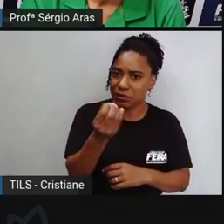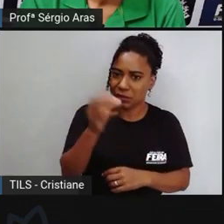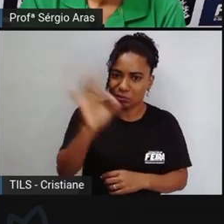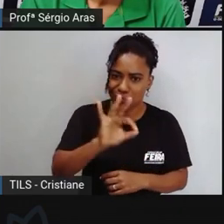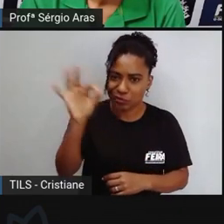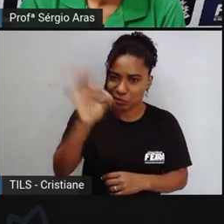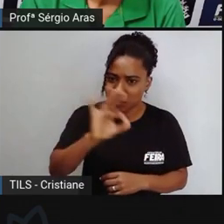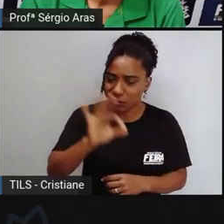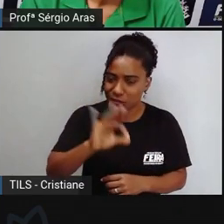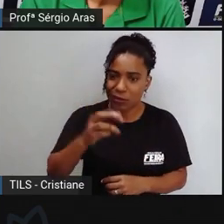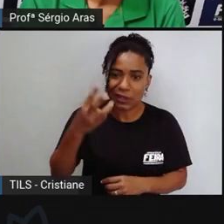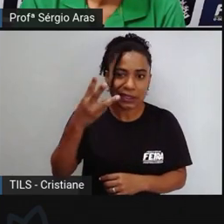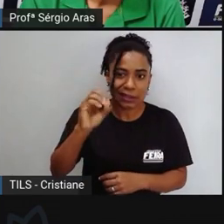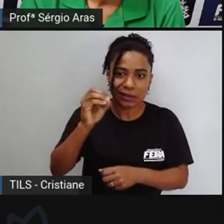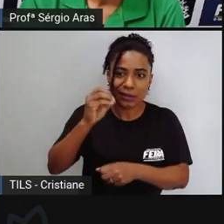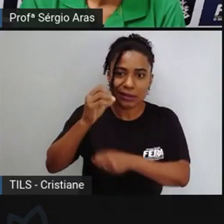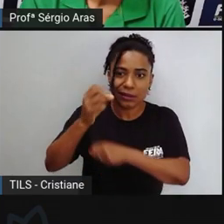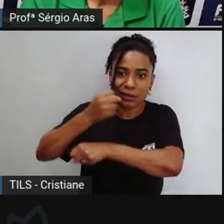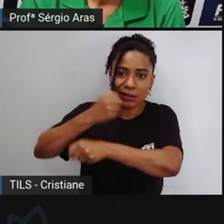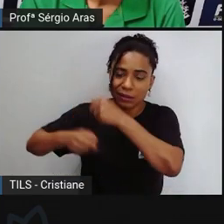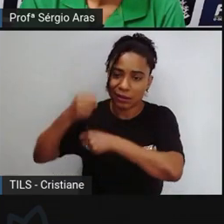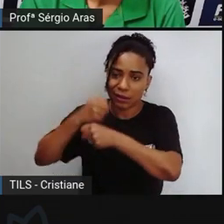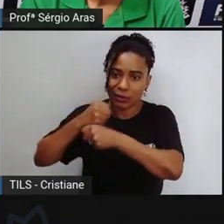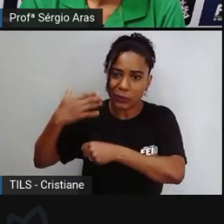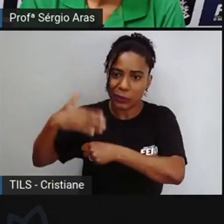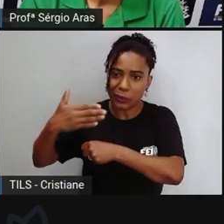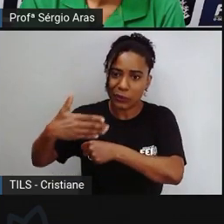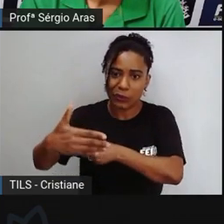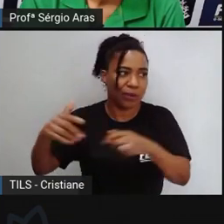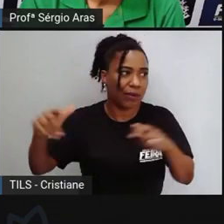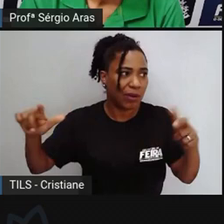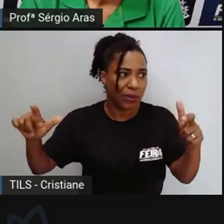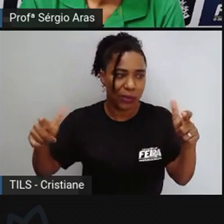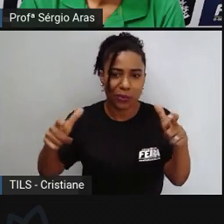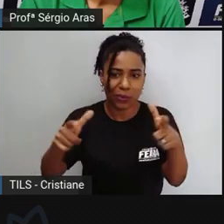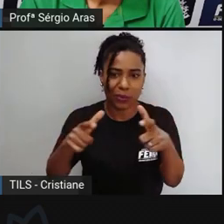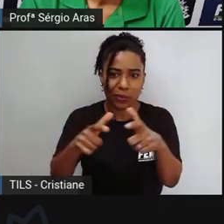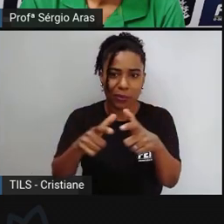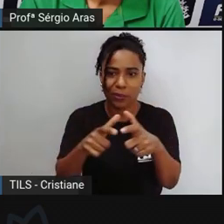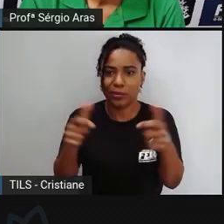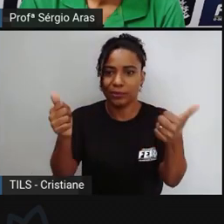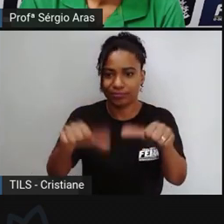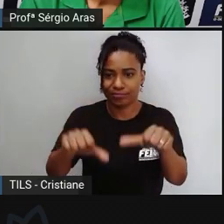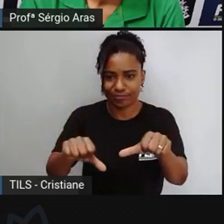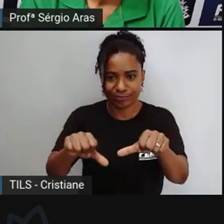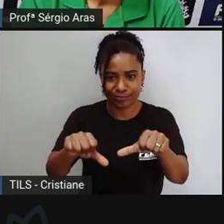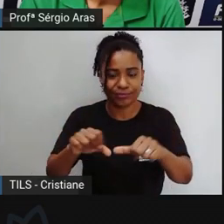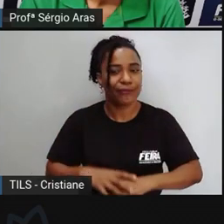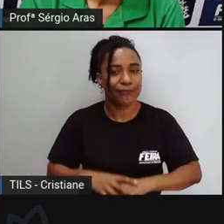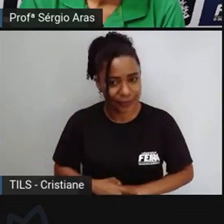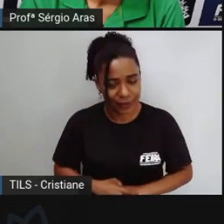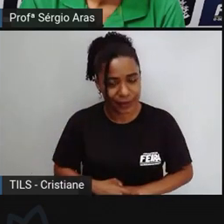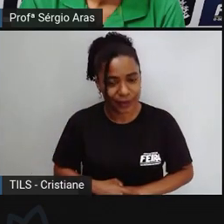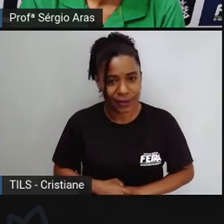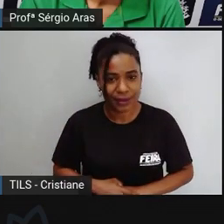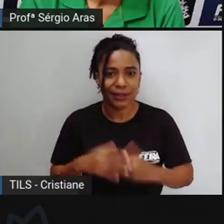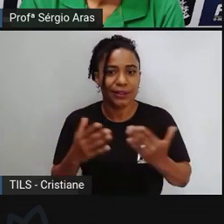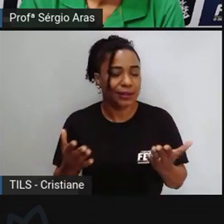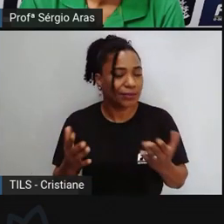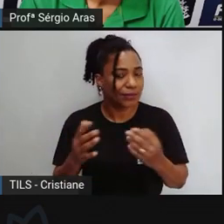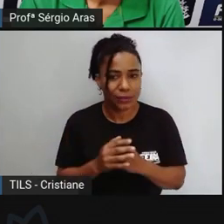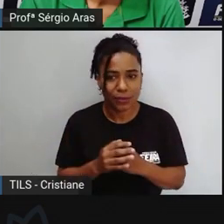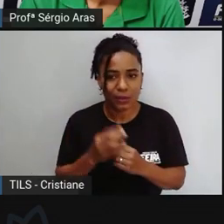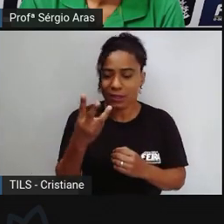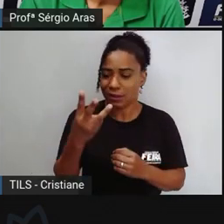então assim por exemplo no período de vida de uma pessoa já sumiram 60